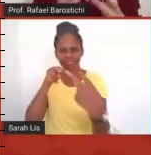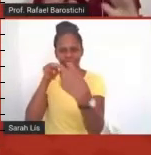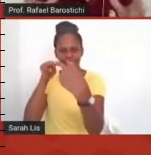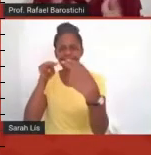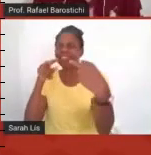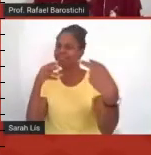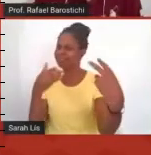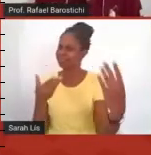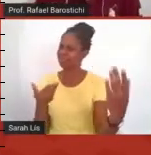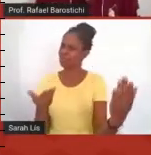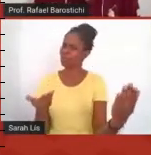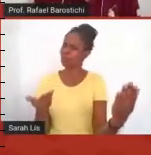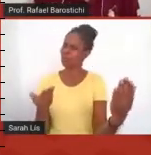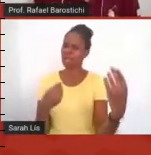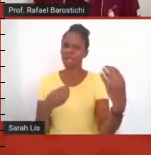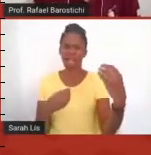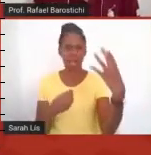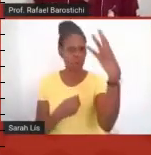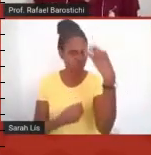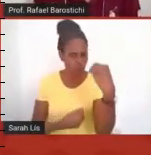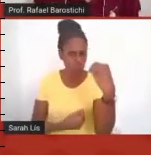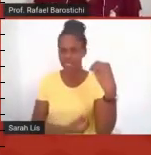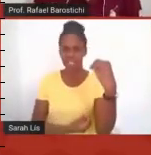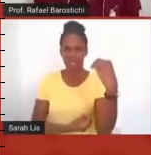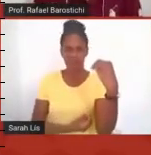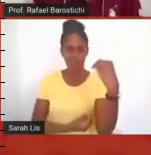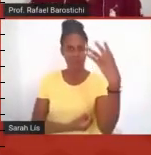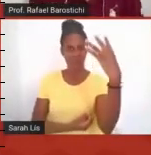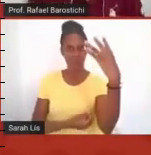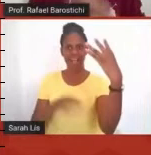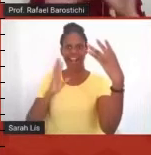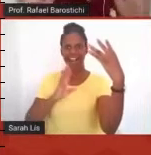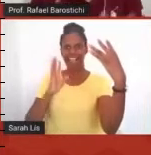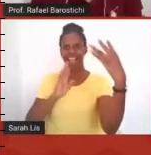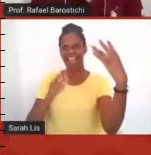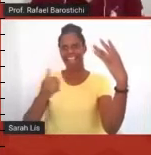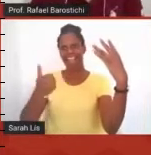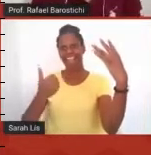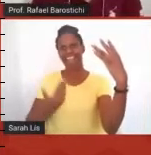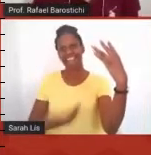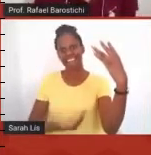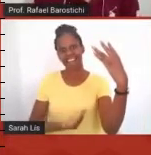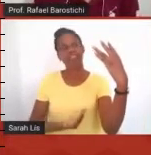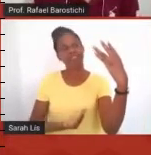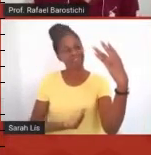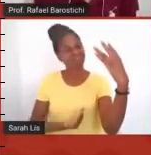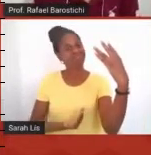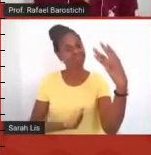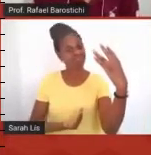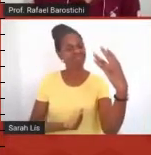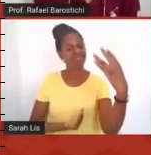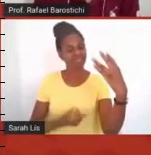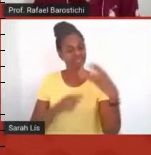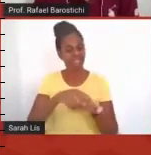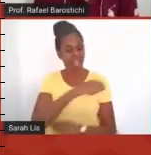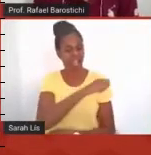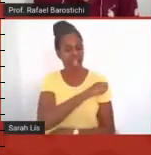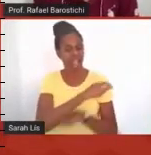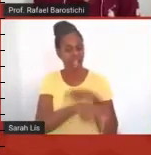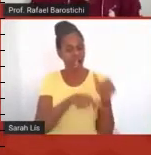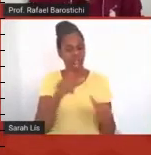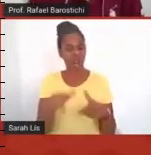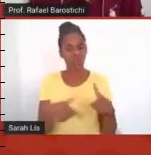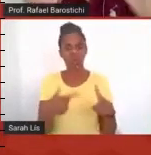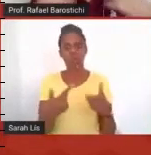ter câmeras abertas seria algo legal e nós tínhamos uma quantidade bem interessante de